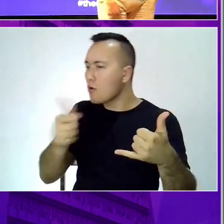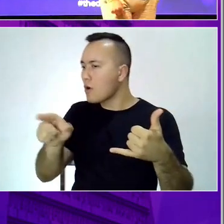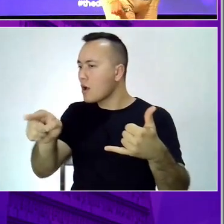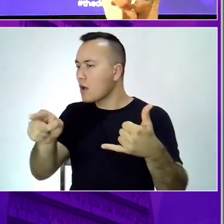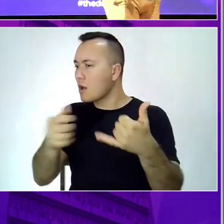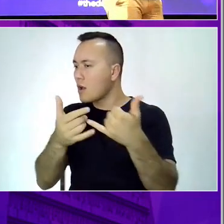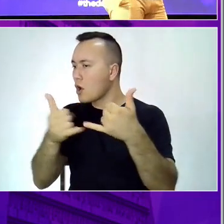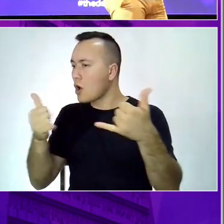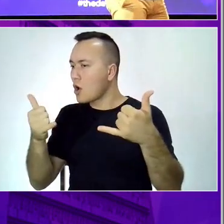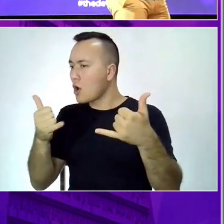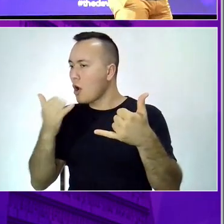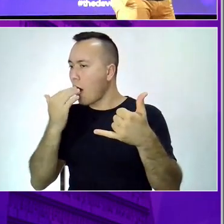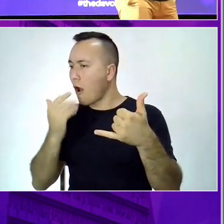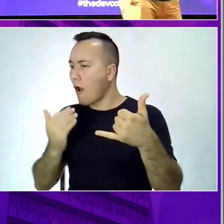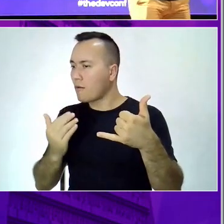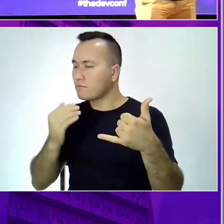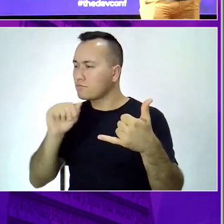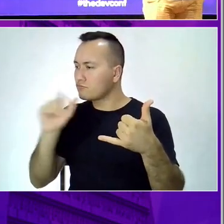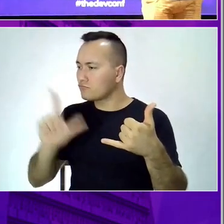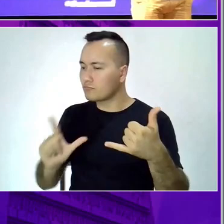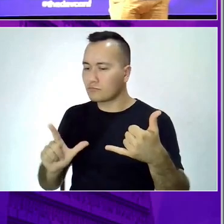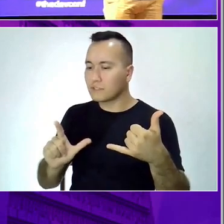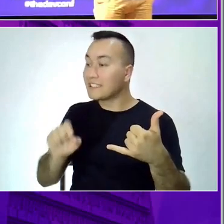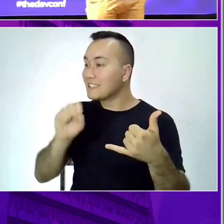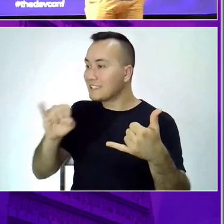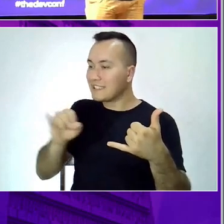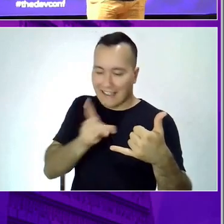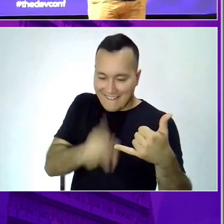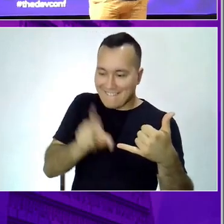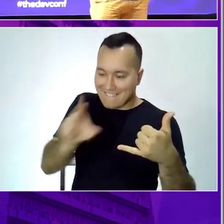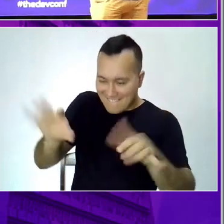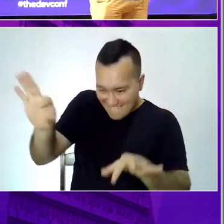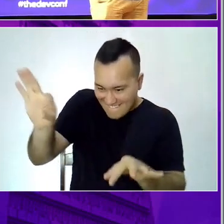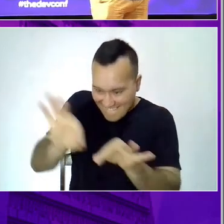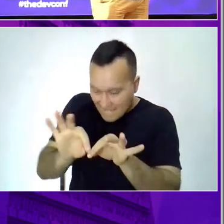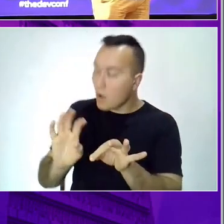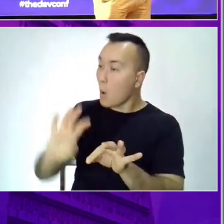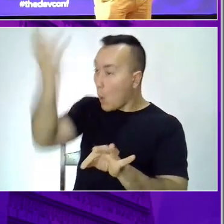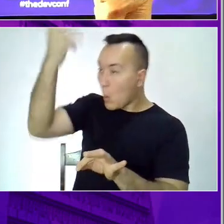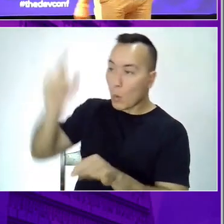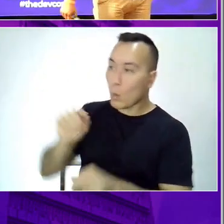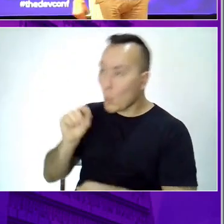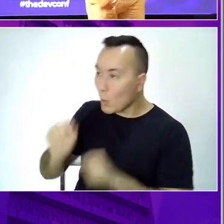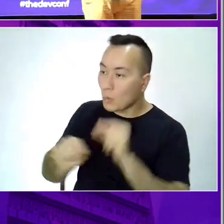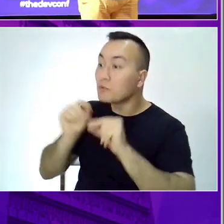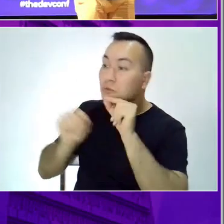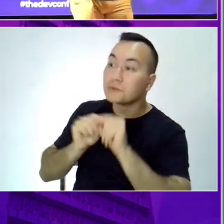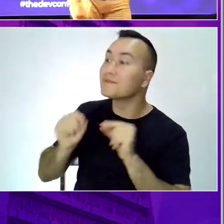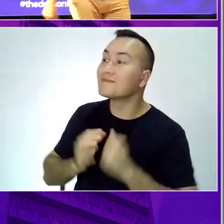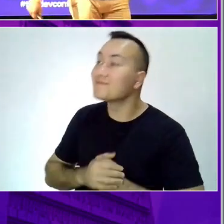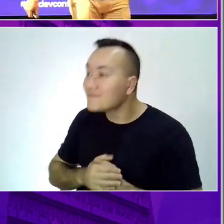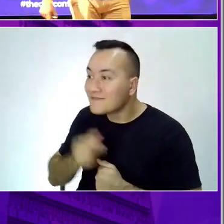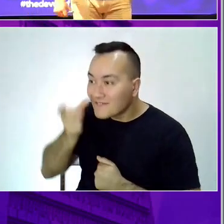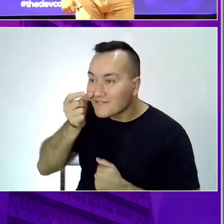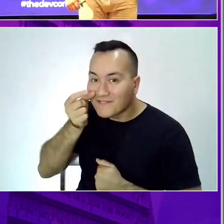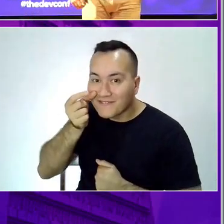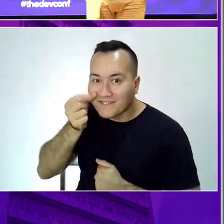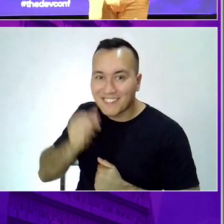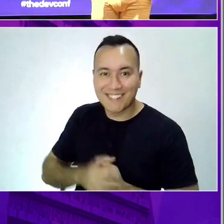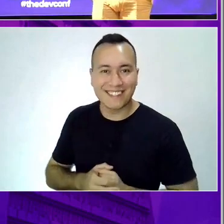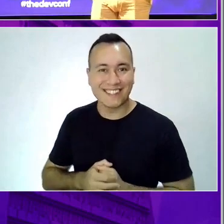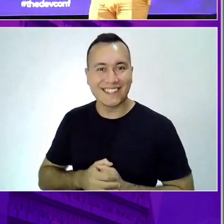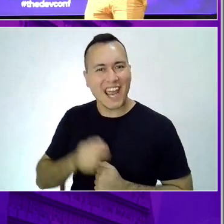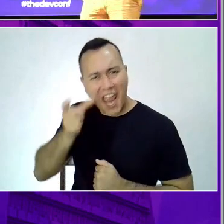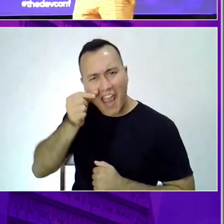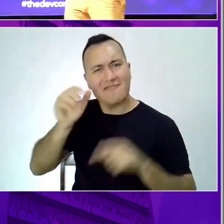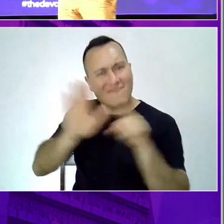E esse adolescente curioso, que perguntava que ia atrás, se transformou, aliás, essa